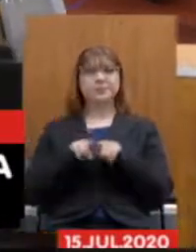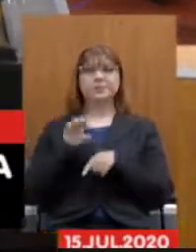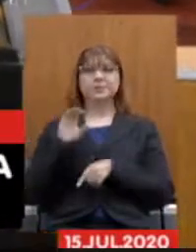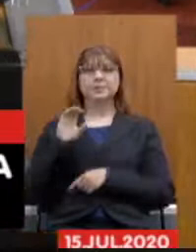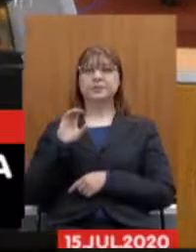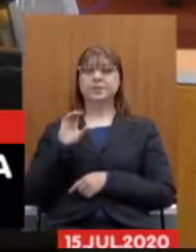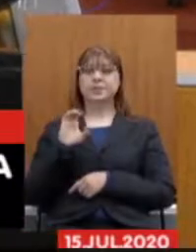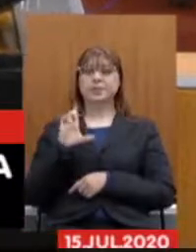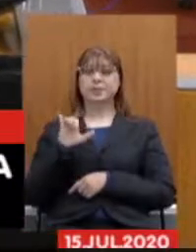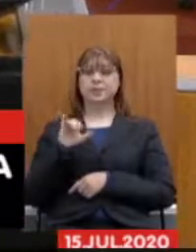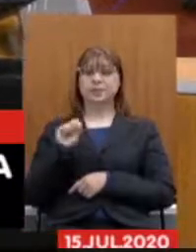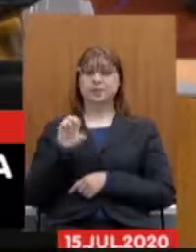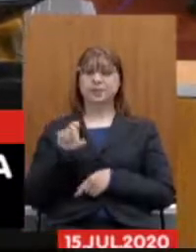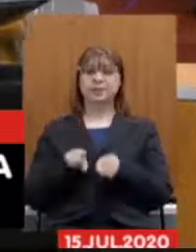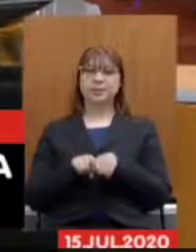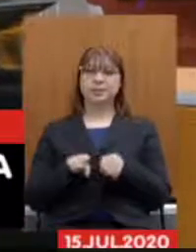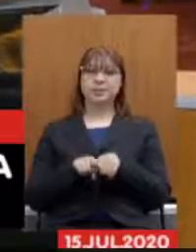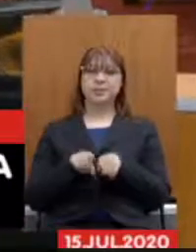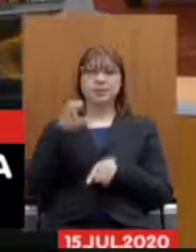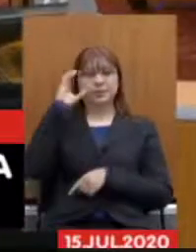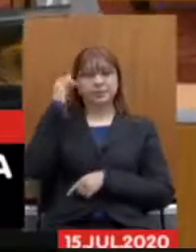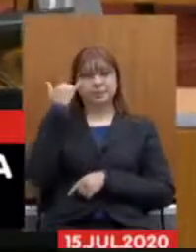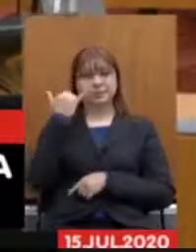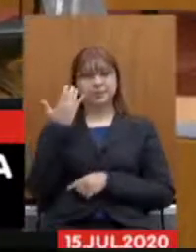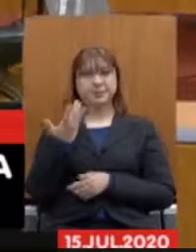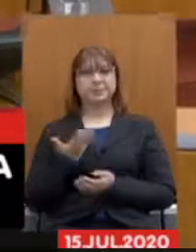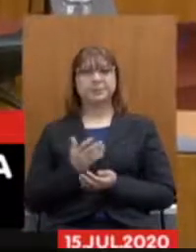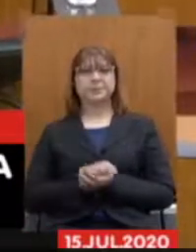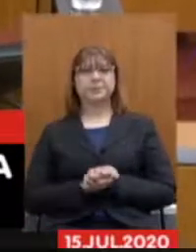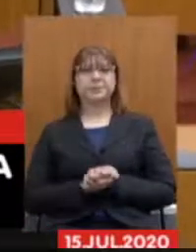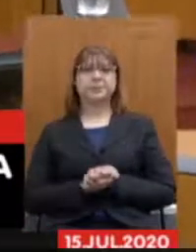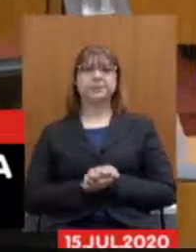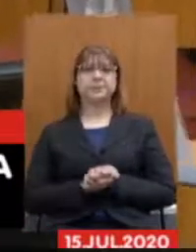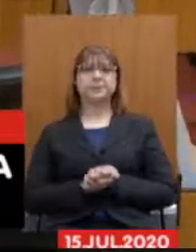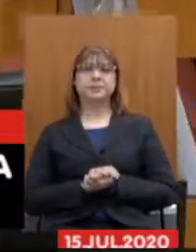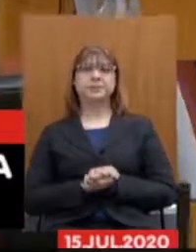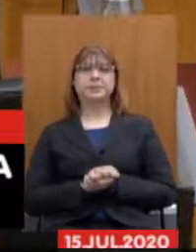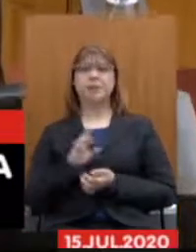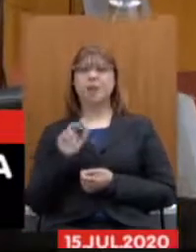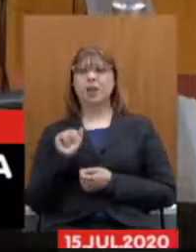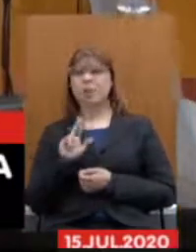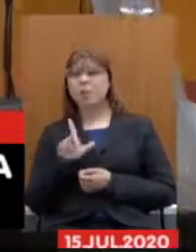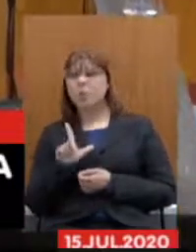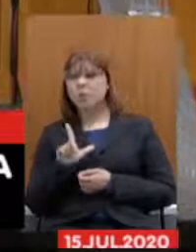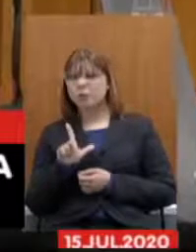deputado Cleito que está aqui desde o início deputado Raul Belen